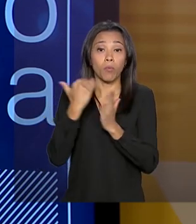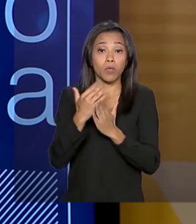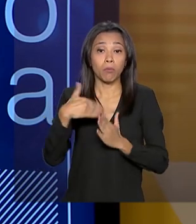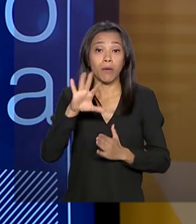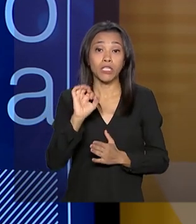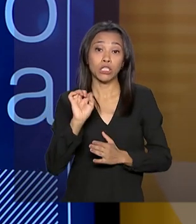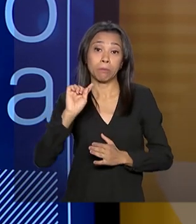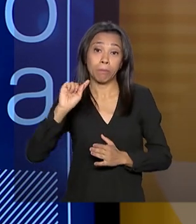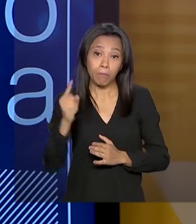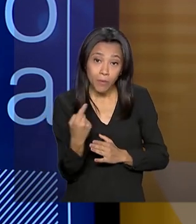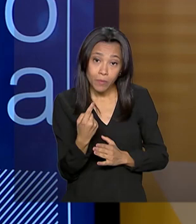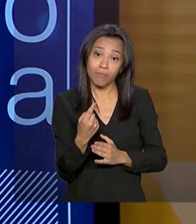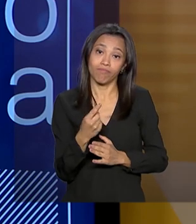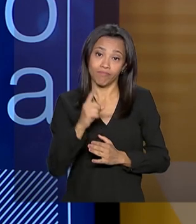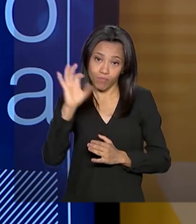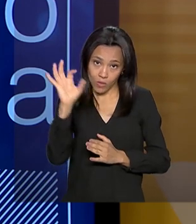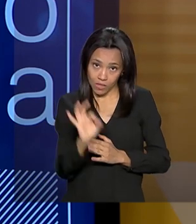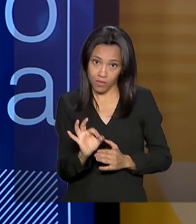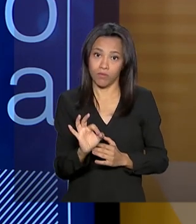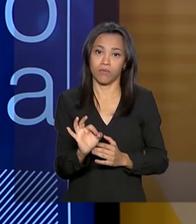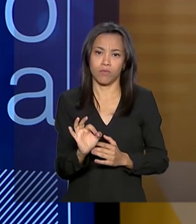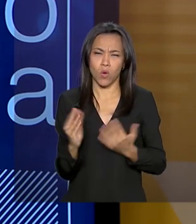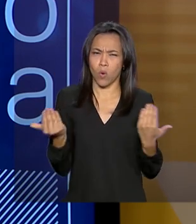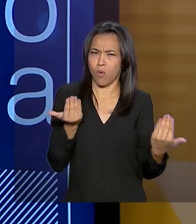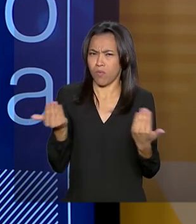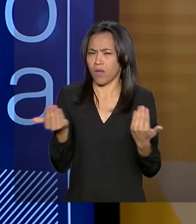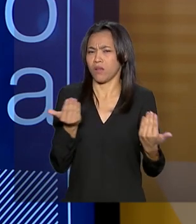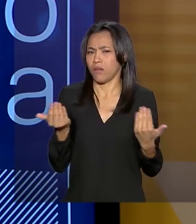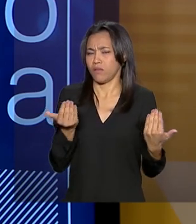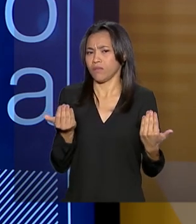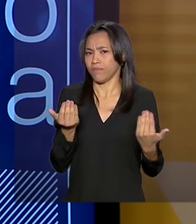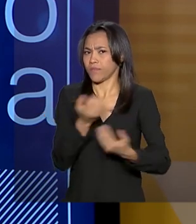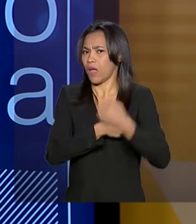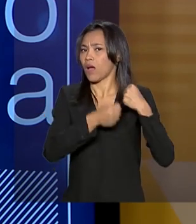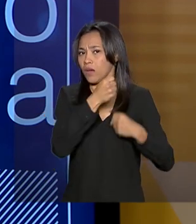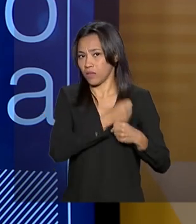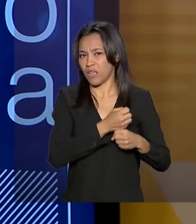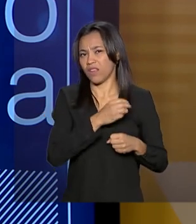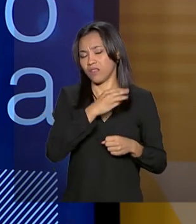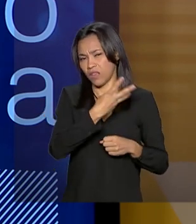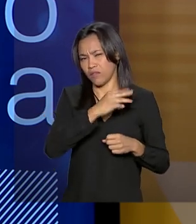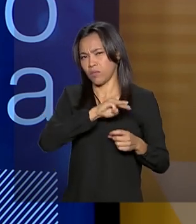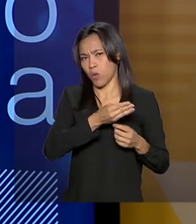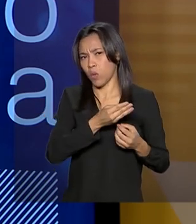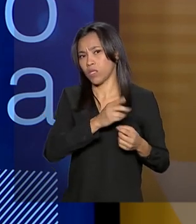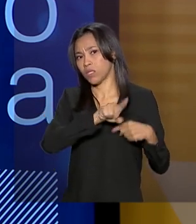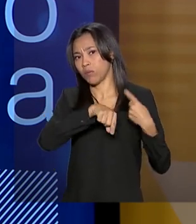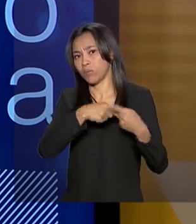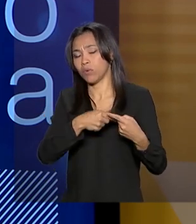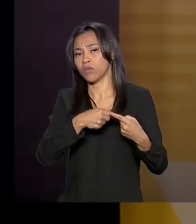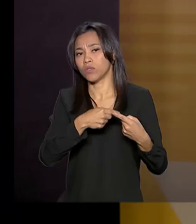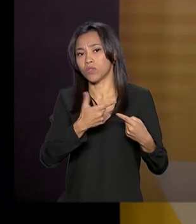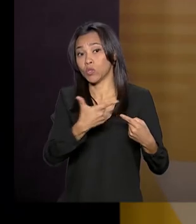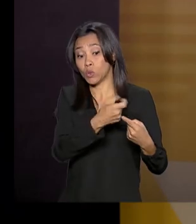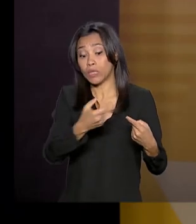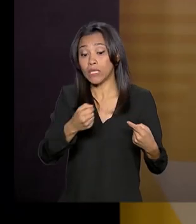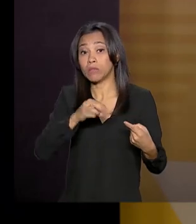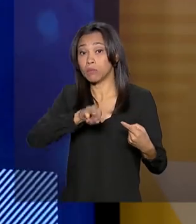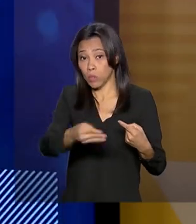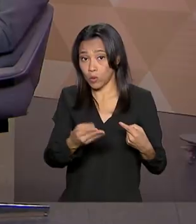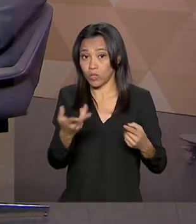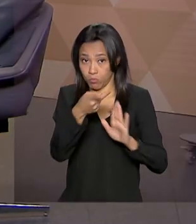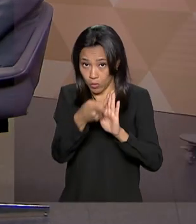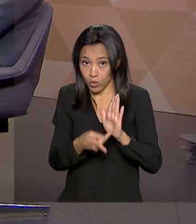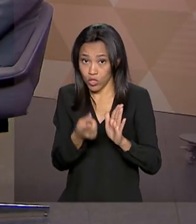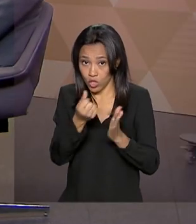em projetos em relação a anos. Anos anteriores eram 3 milhões e nós já fomos para 200 milhões em projetos.